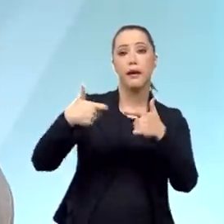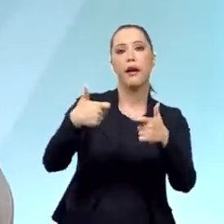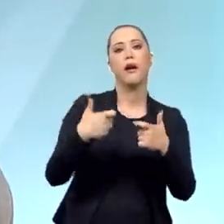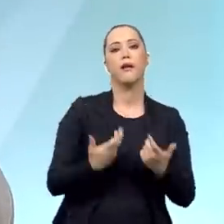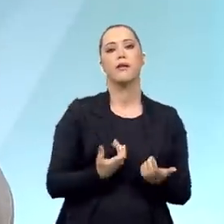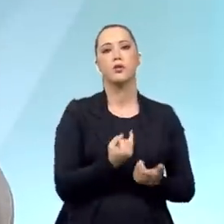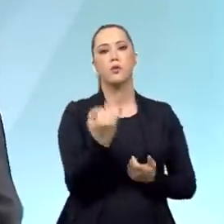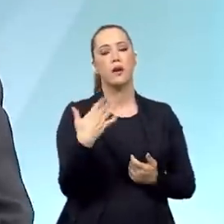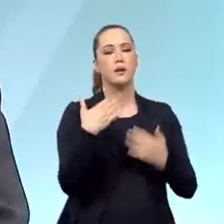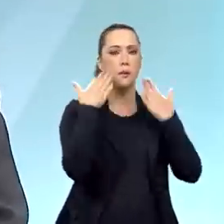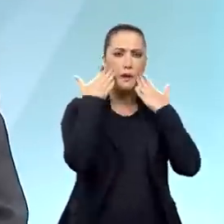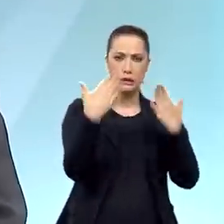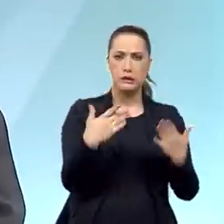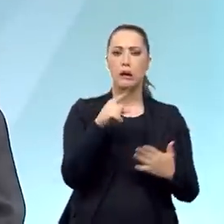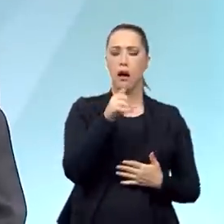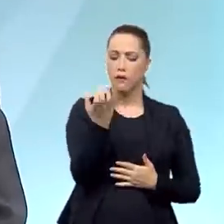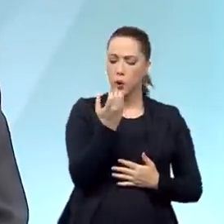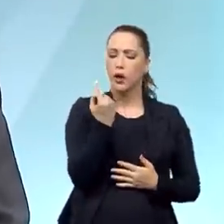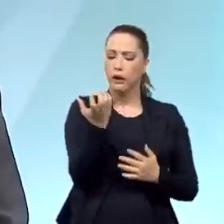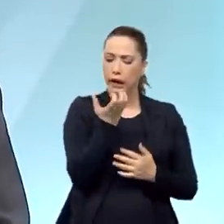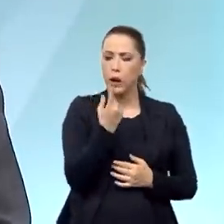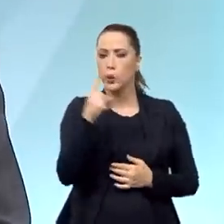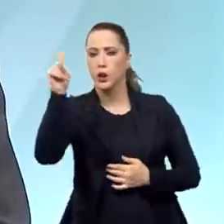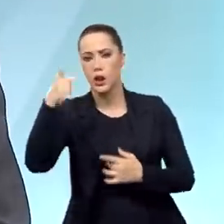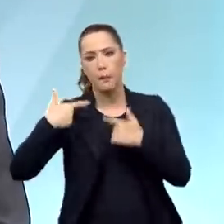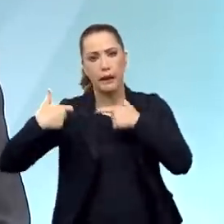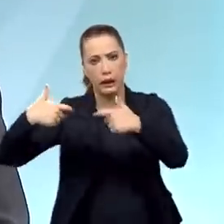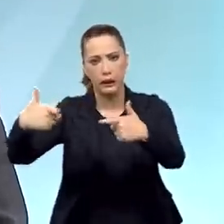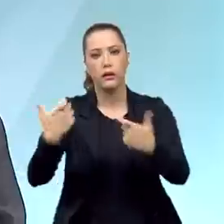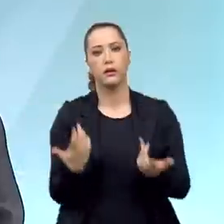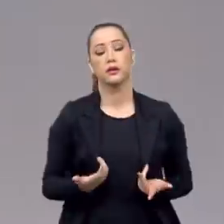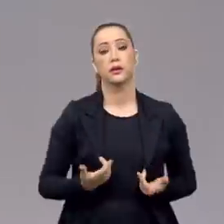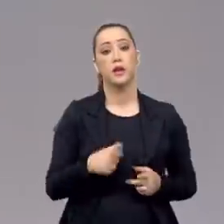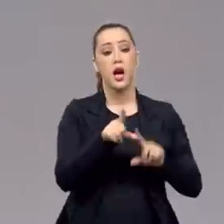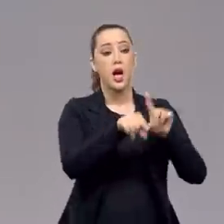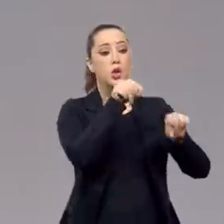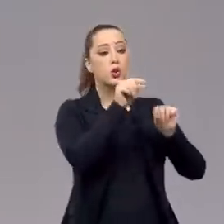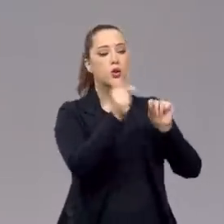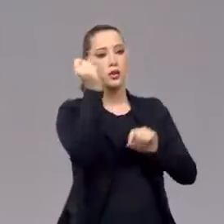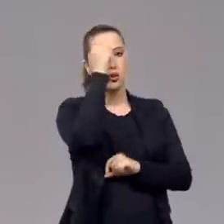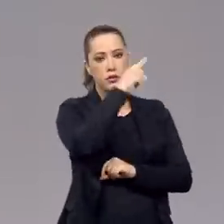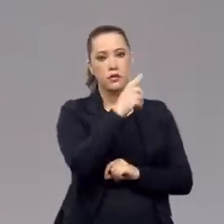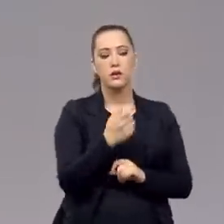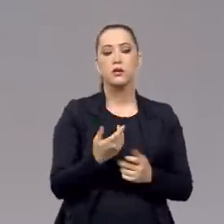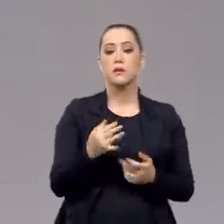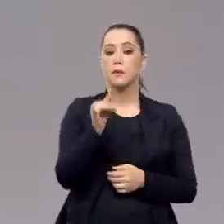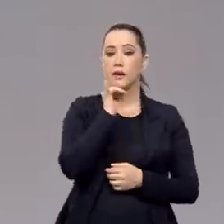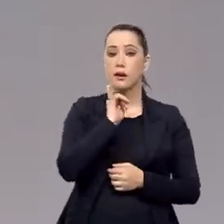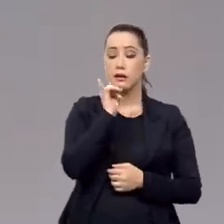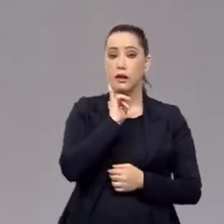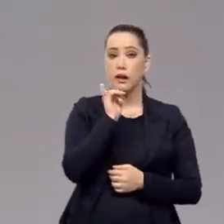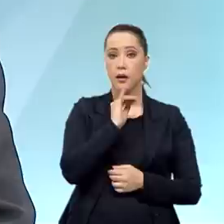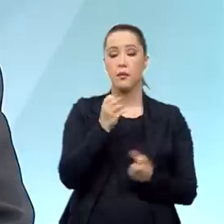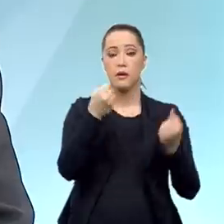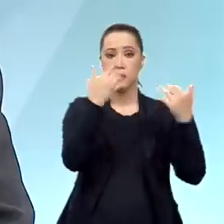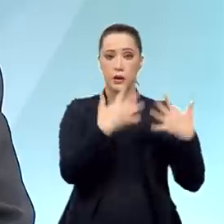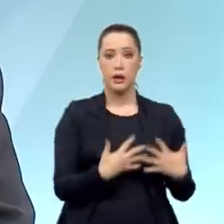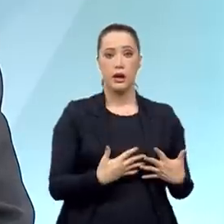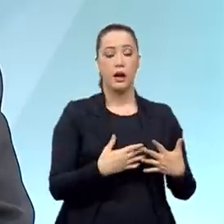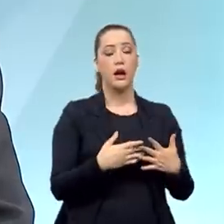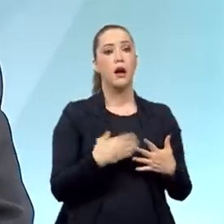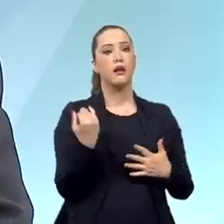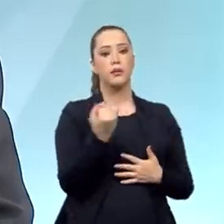muitos se apresentassem, né? E a seleção foi bastante difícil, né? Eu gostaria até de relatar um episódio aqui da FEB, muito